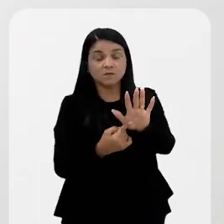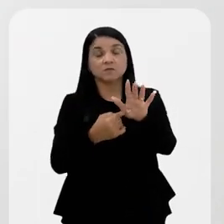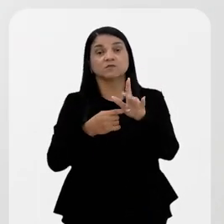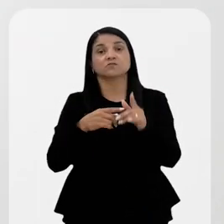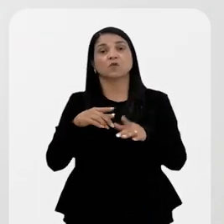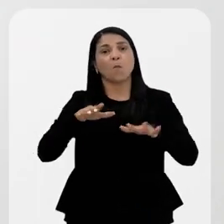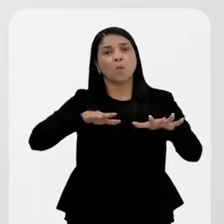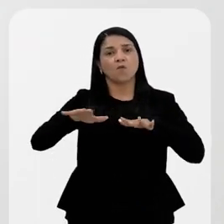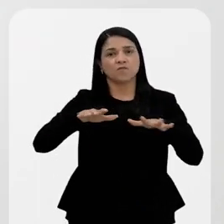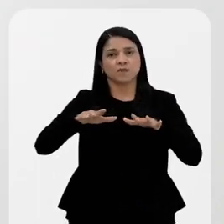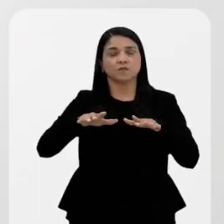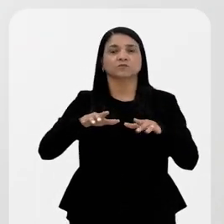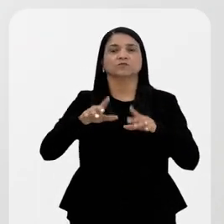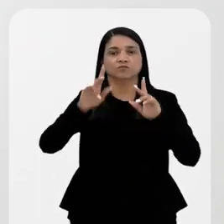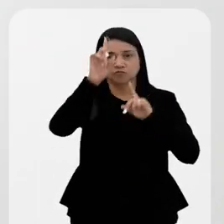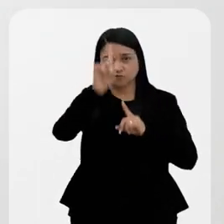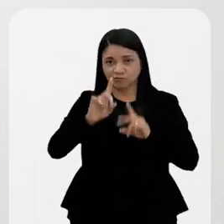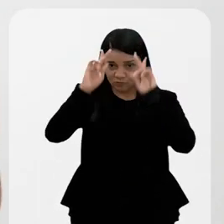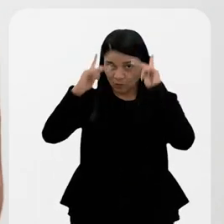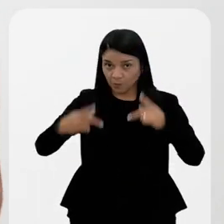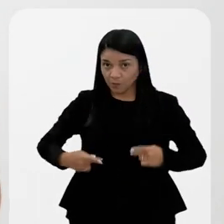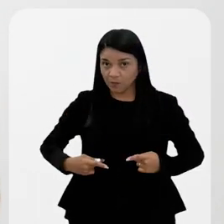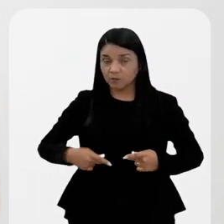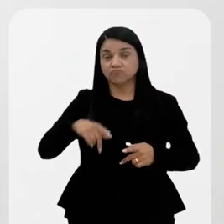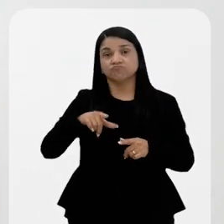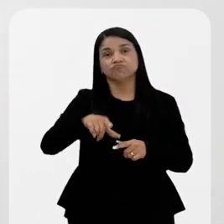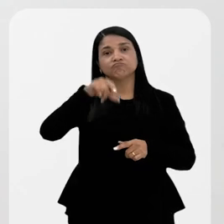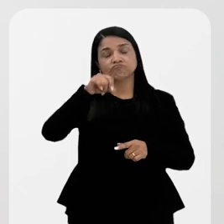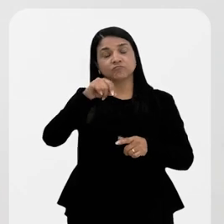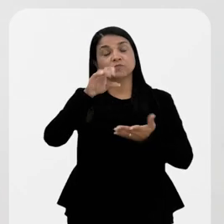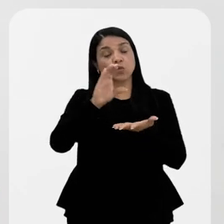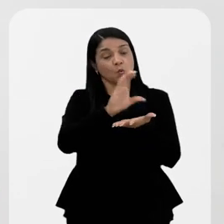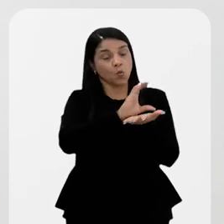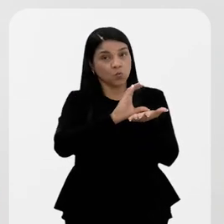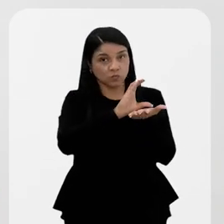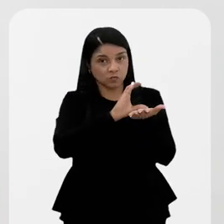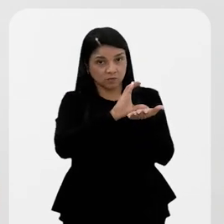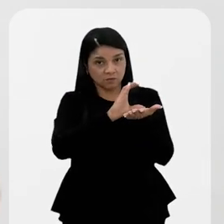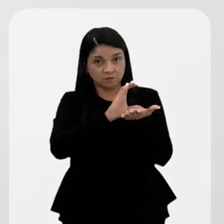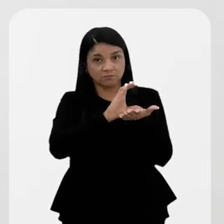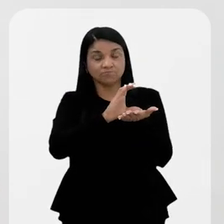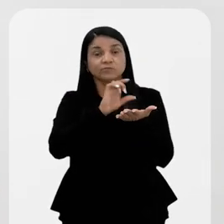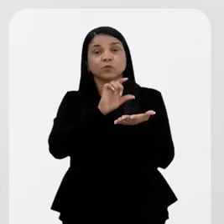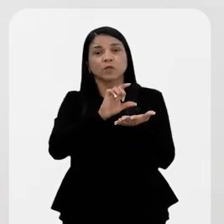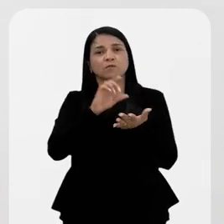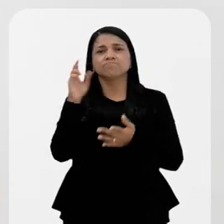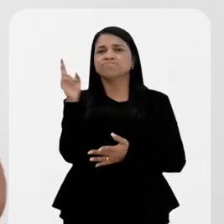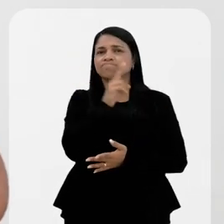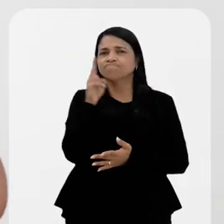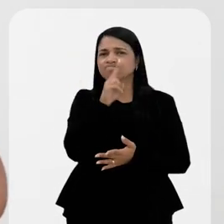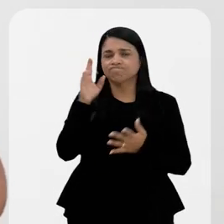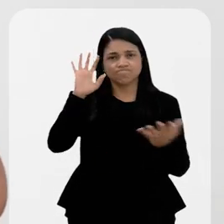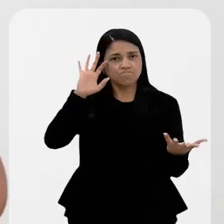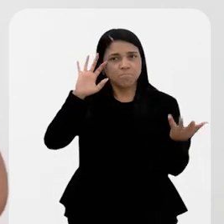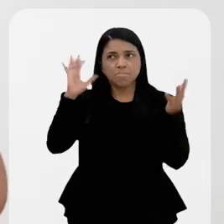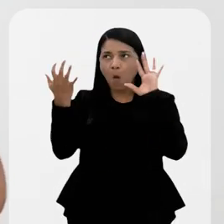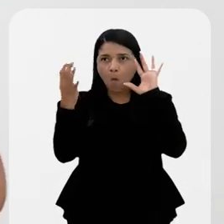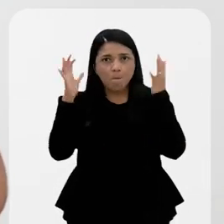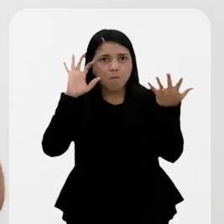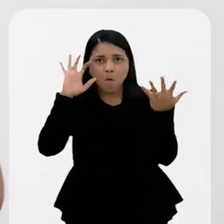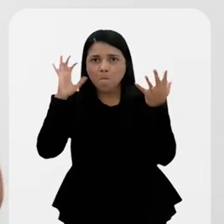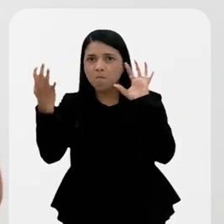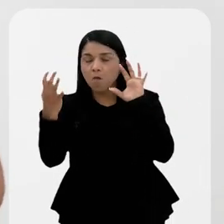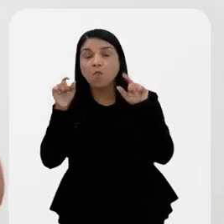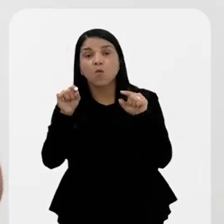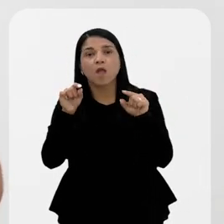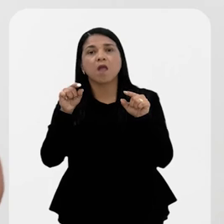Humanos, elegemos como uma das nossas prioridades para tratar o nosso conselho a questão da emergência climática. A